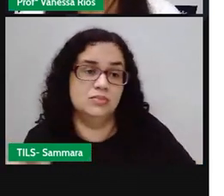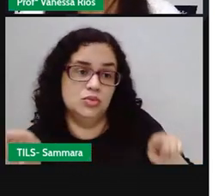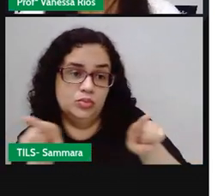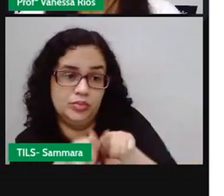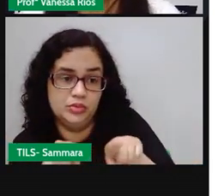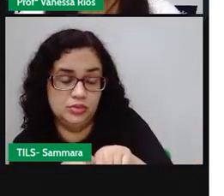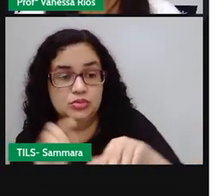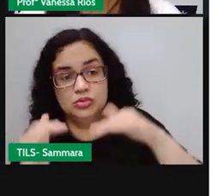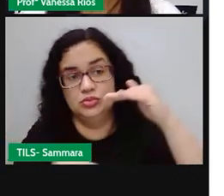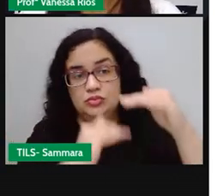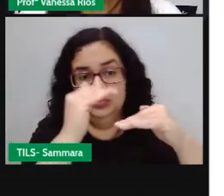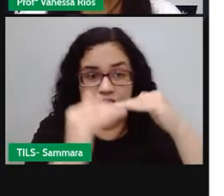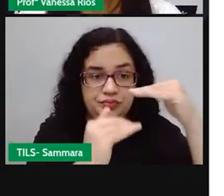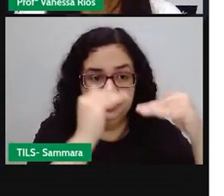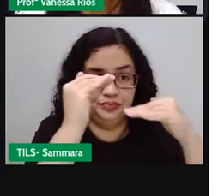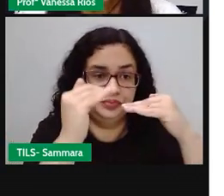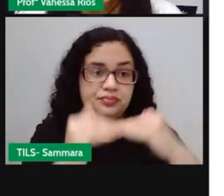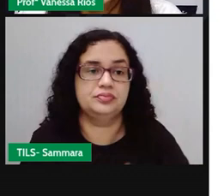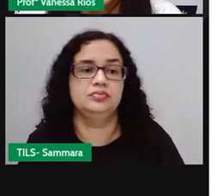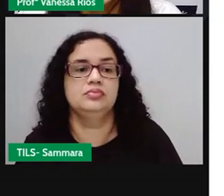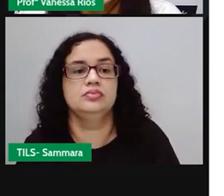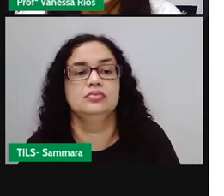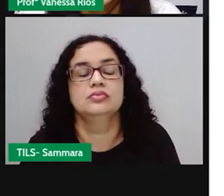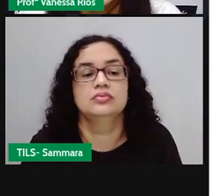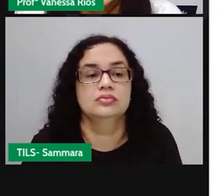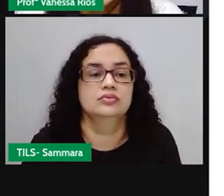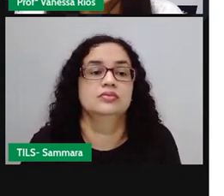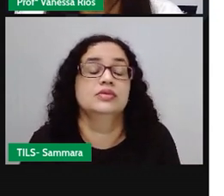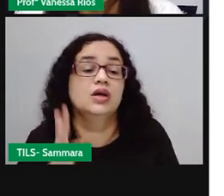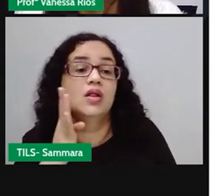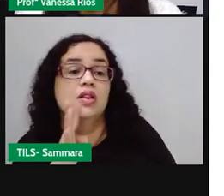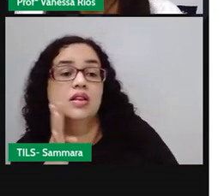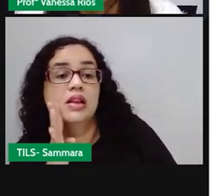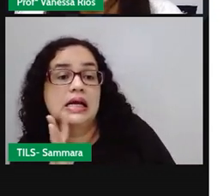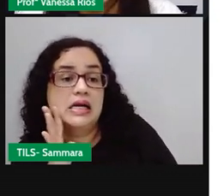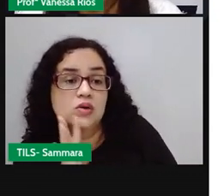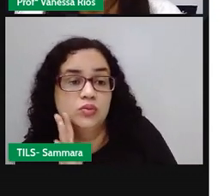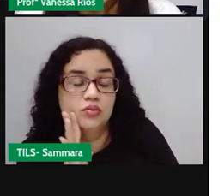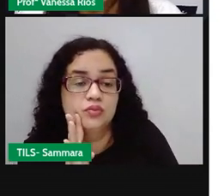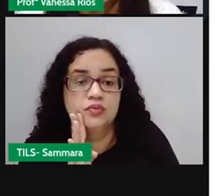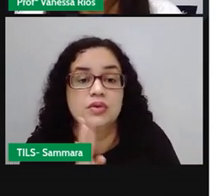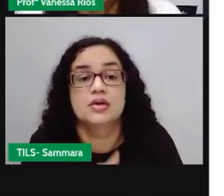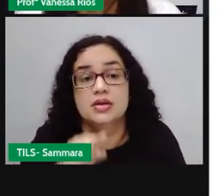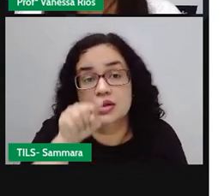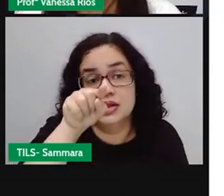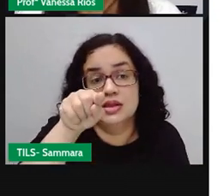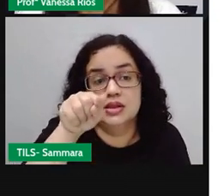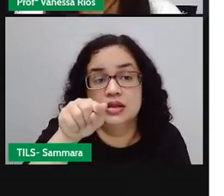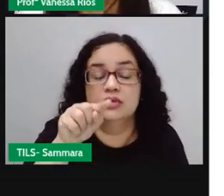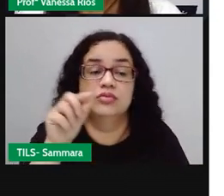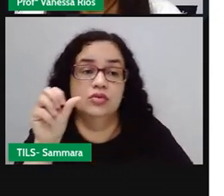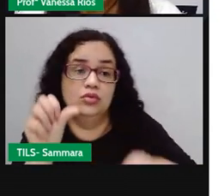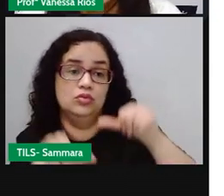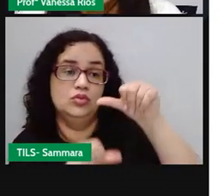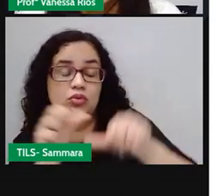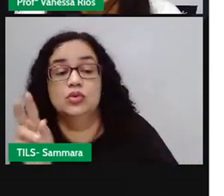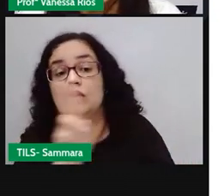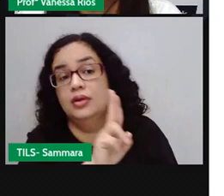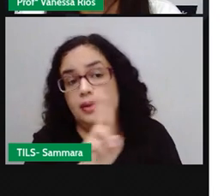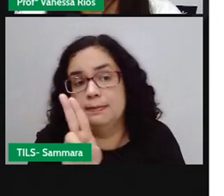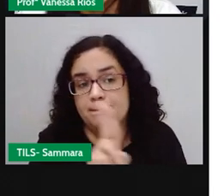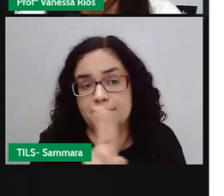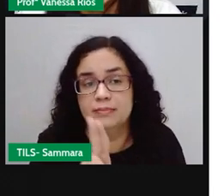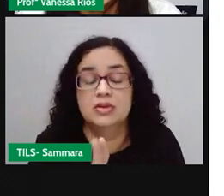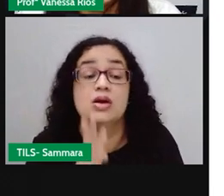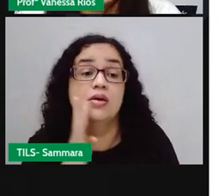desenvolvimento. Além de ser muito divertida. É interessante que a amarelinha, ela sofre algumas alterações de nome, né?